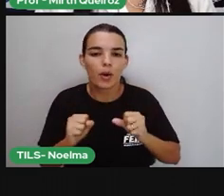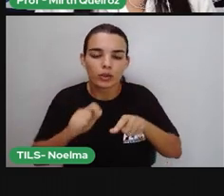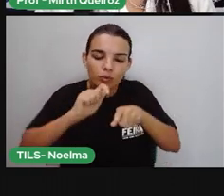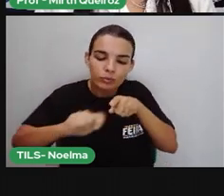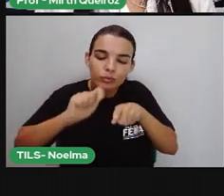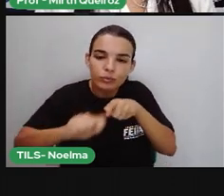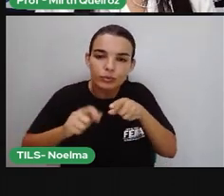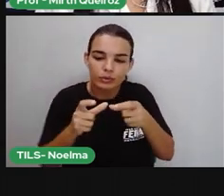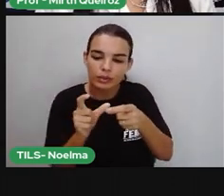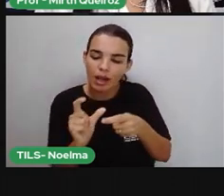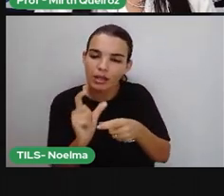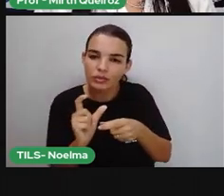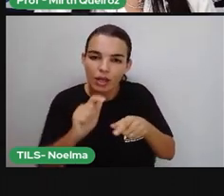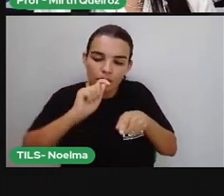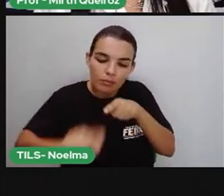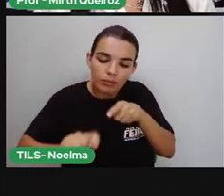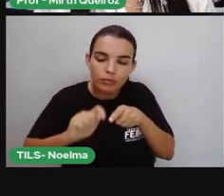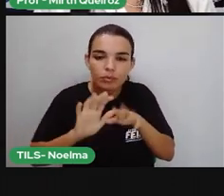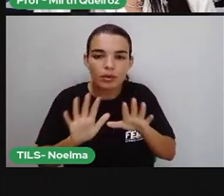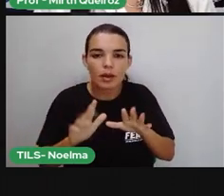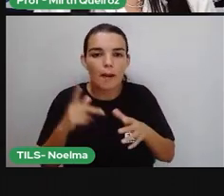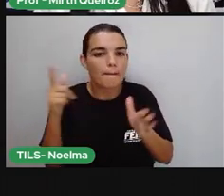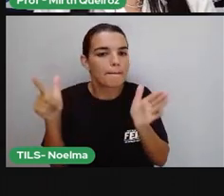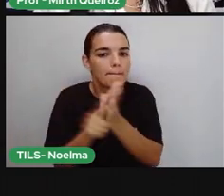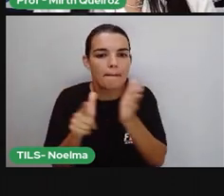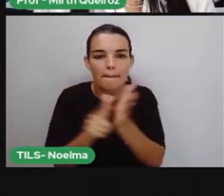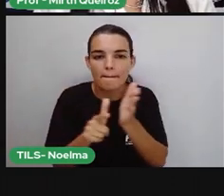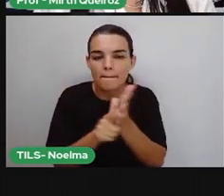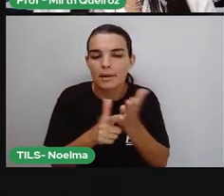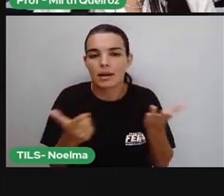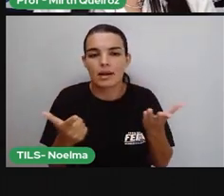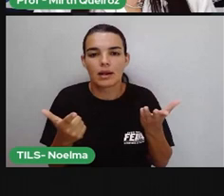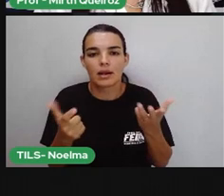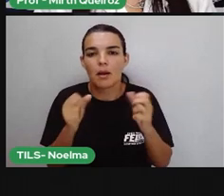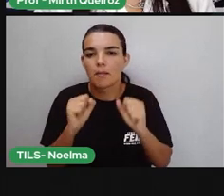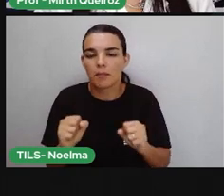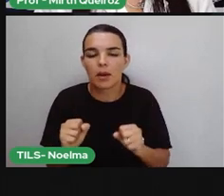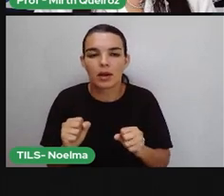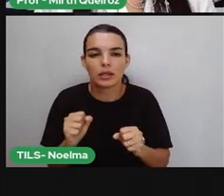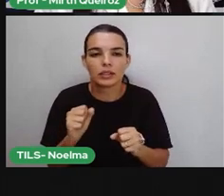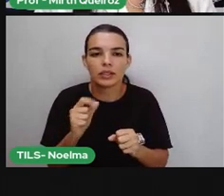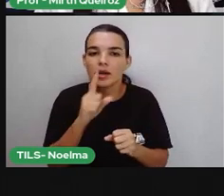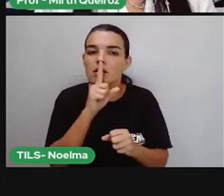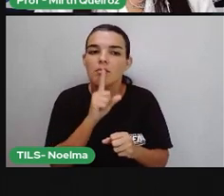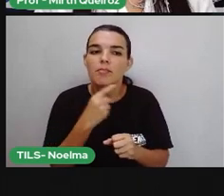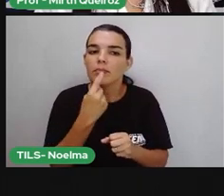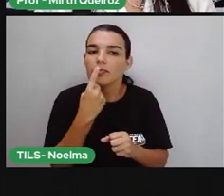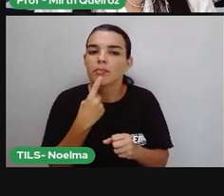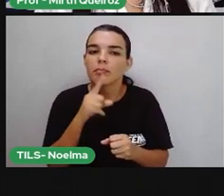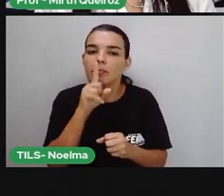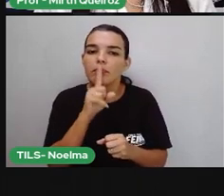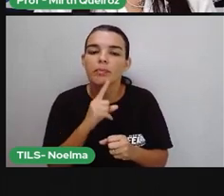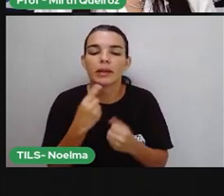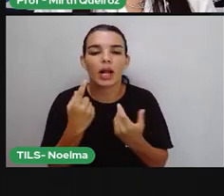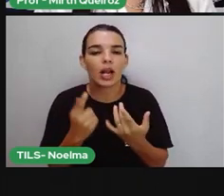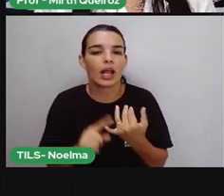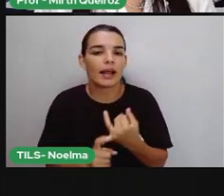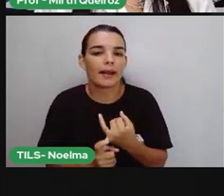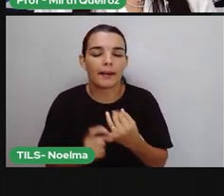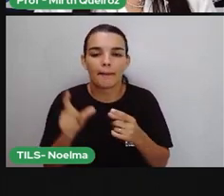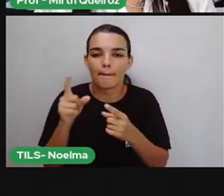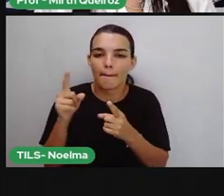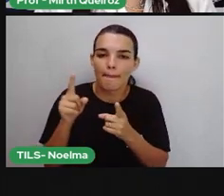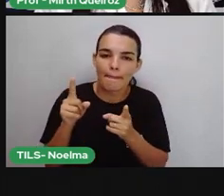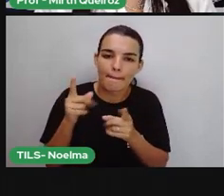fósforo, papelão, palito de picolé, palito de churrasco. Vocês